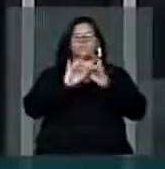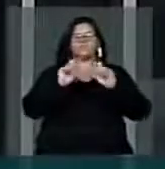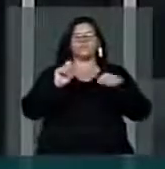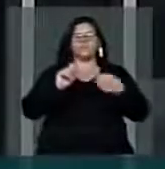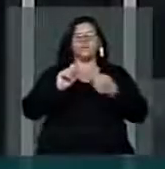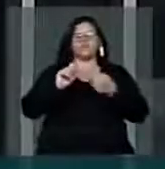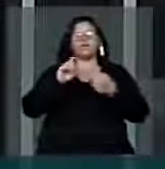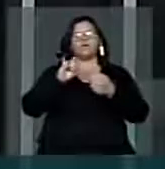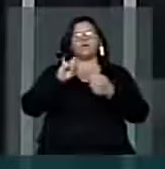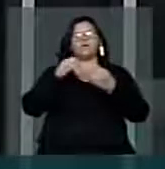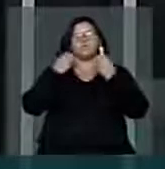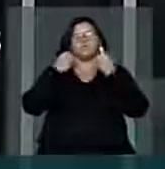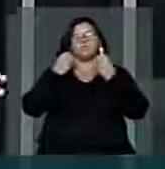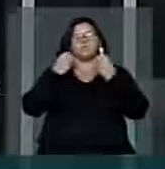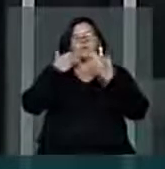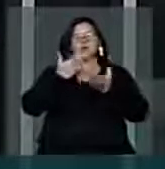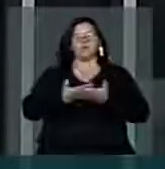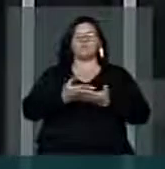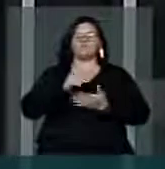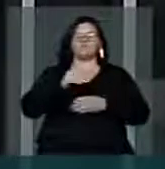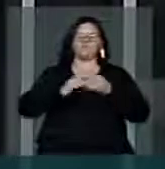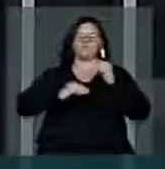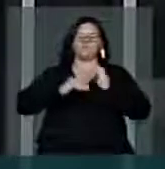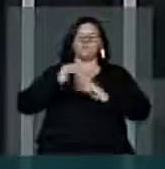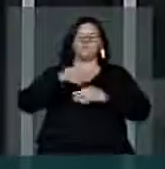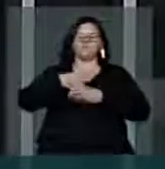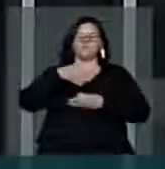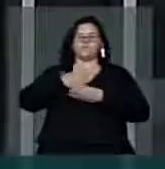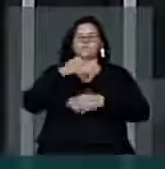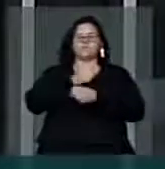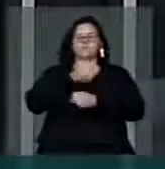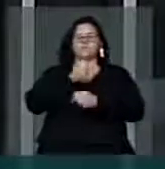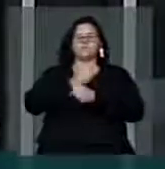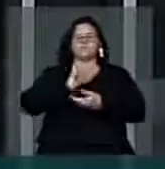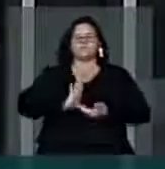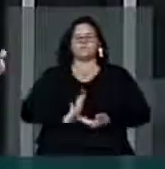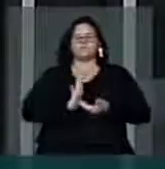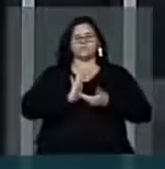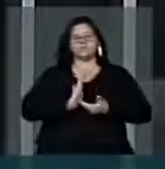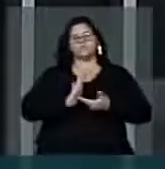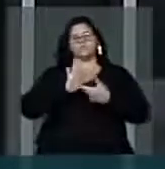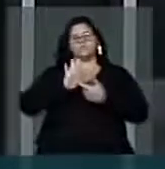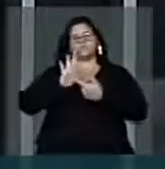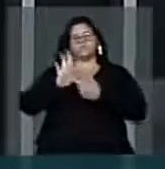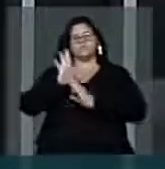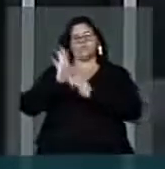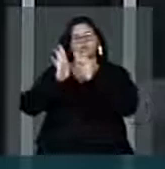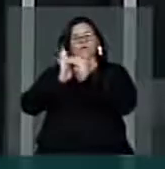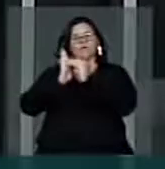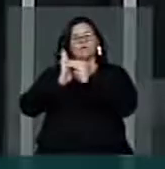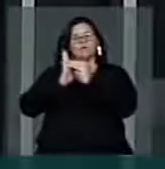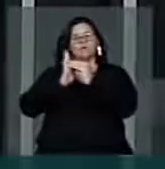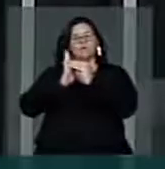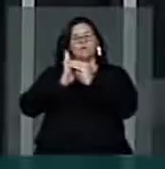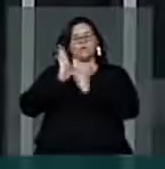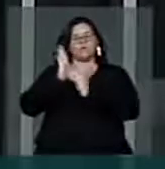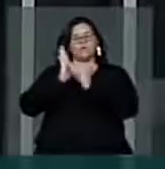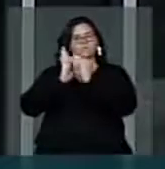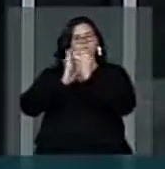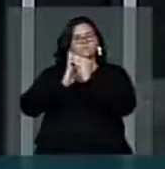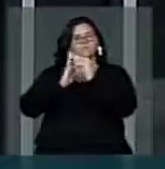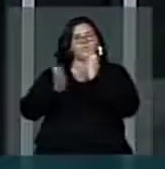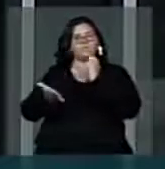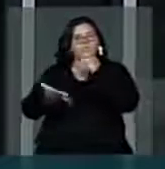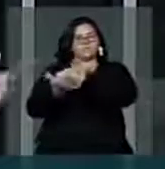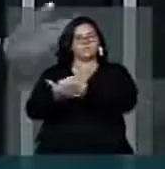credibilidade à votação do orçamento dessa casa, colocando as emendas parlamentares como emendas impositivas.